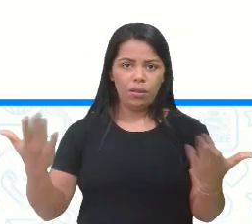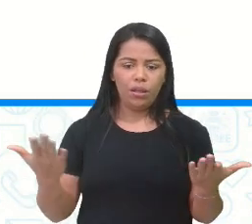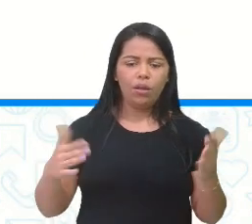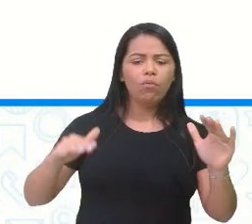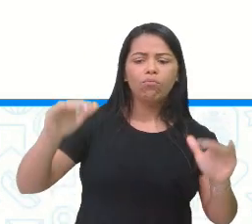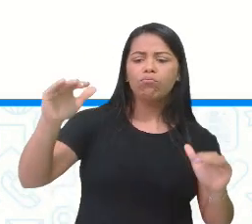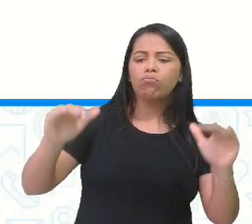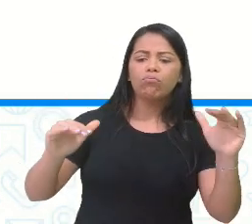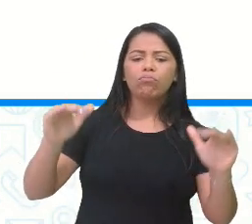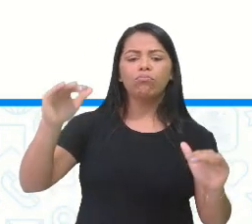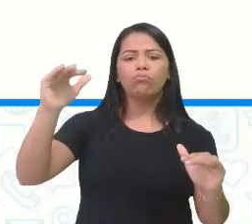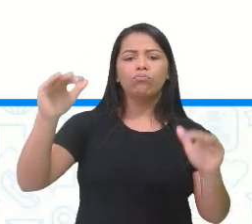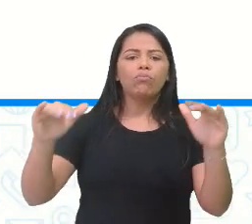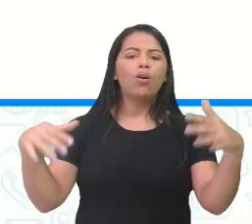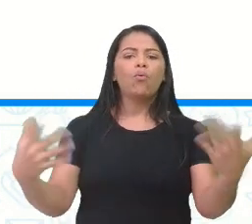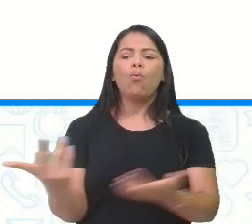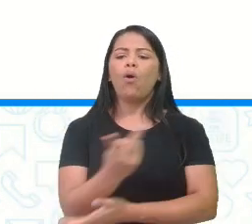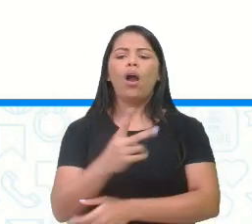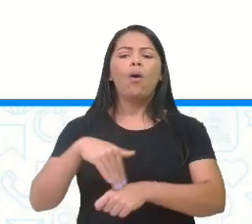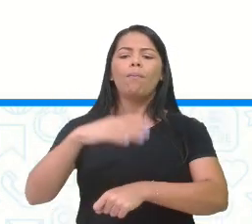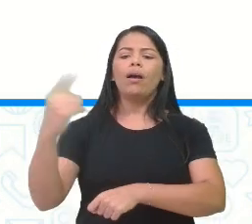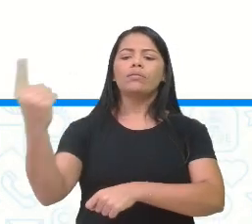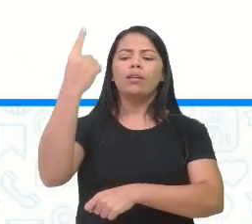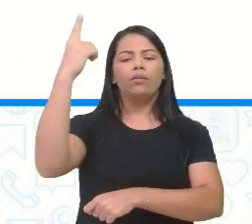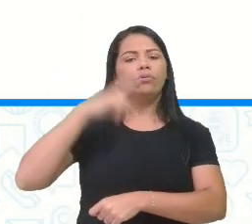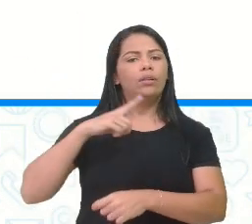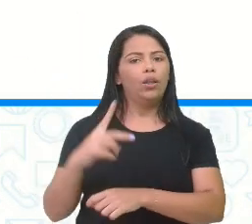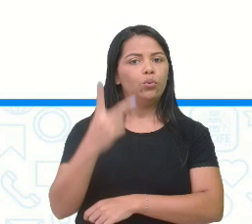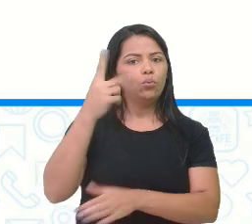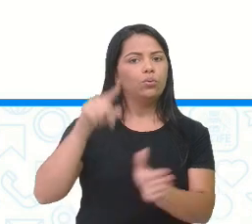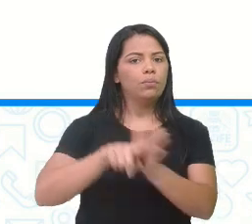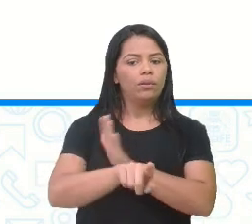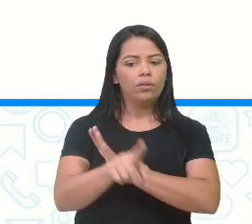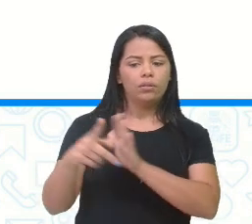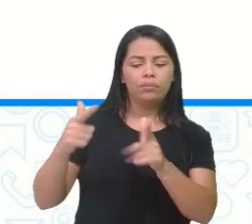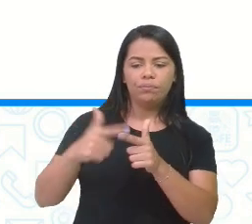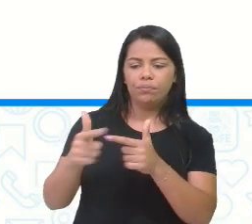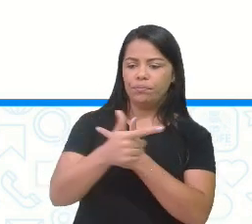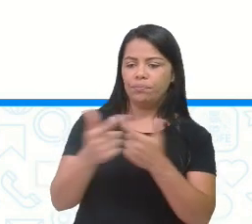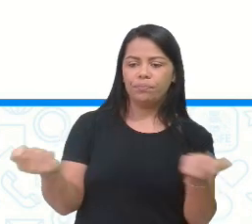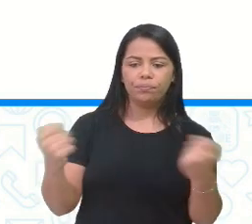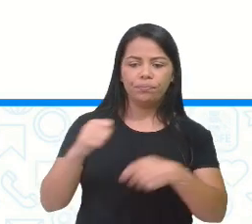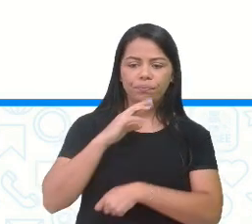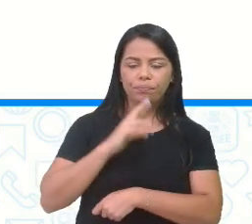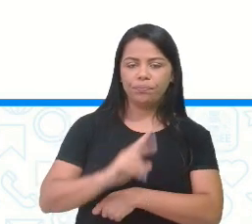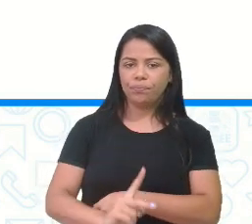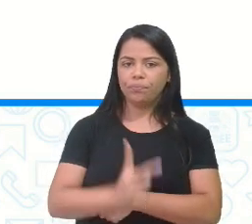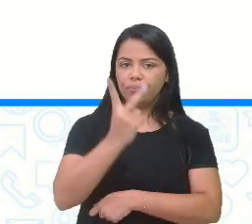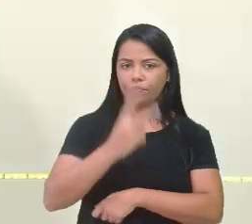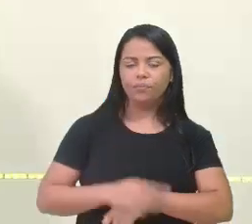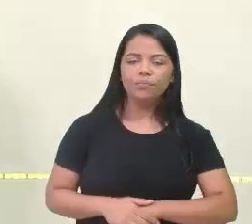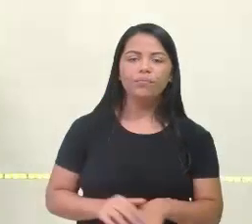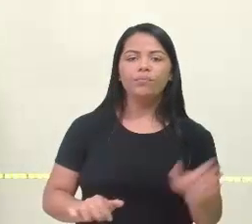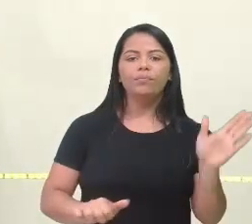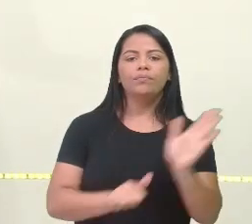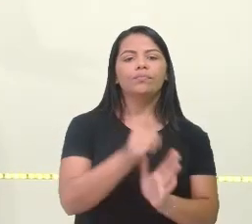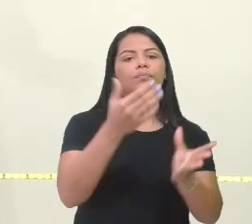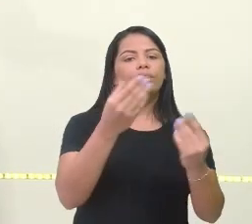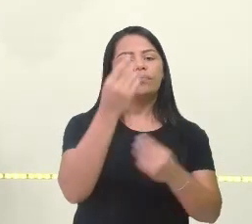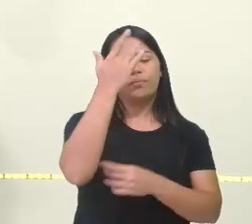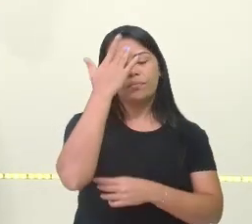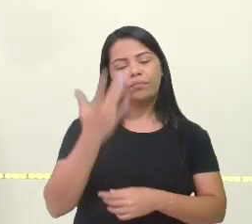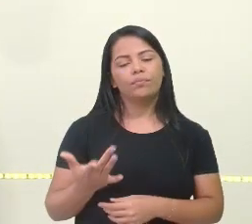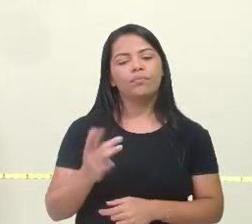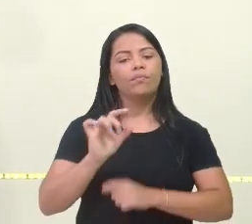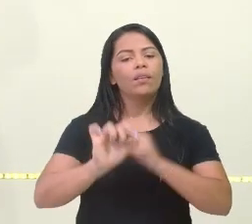o outro. Então, tem duas perguntas nesse problema, tá? Vocês precisam responder as duas. A primeira é bem fácil,